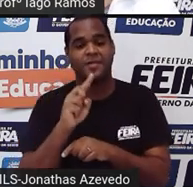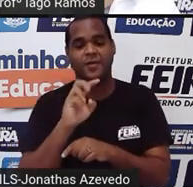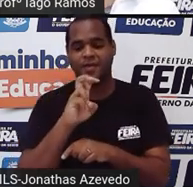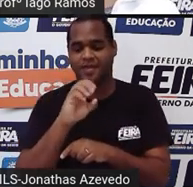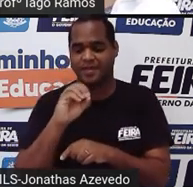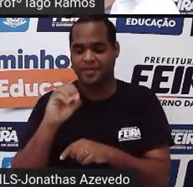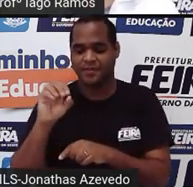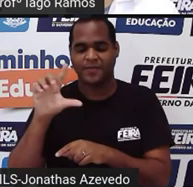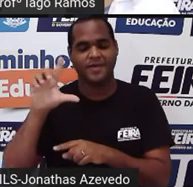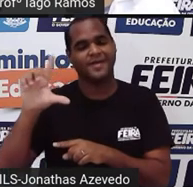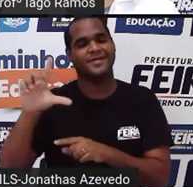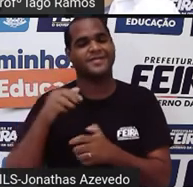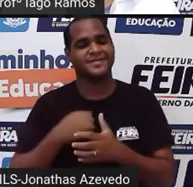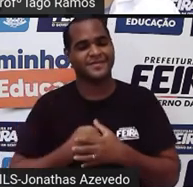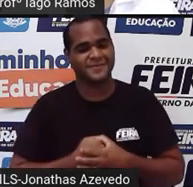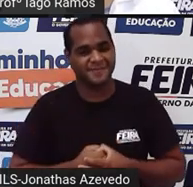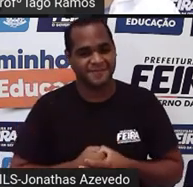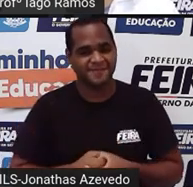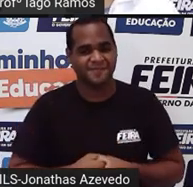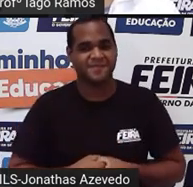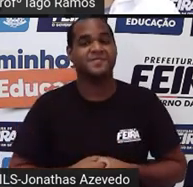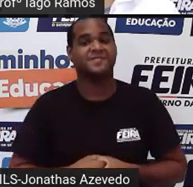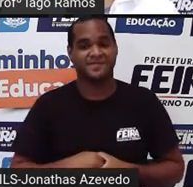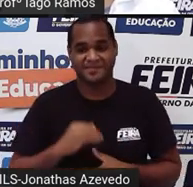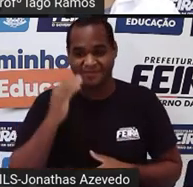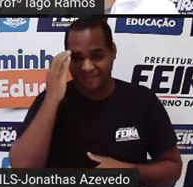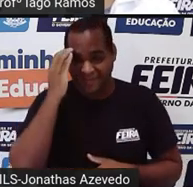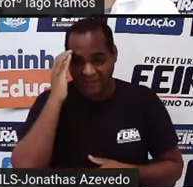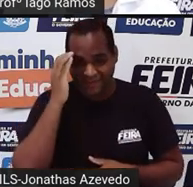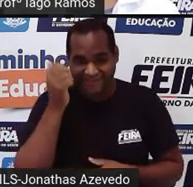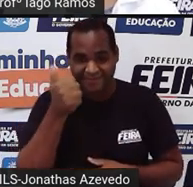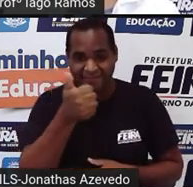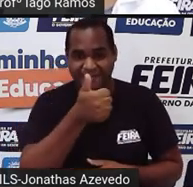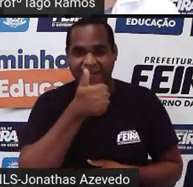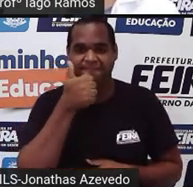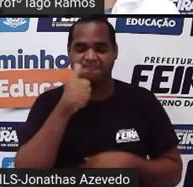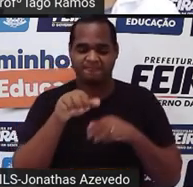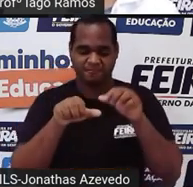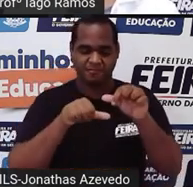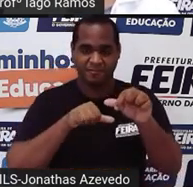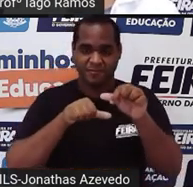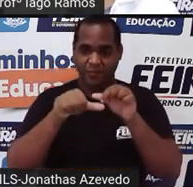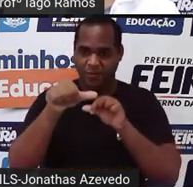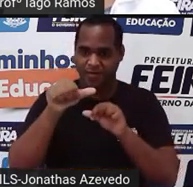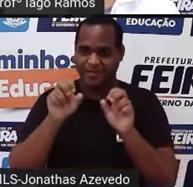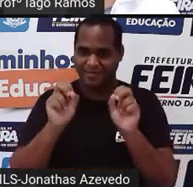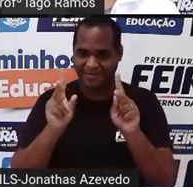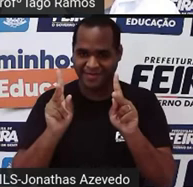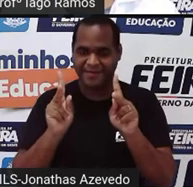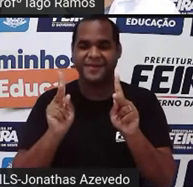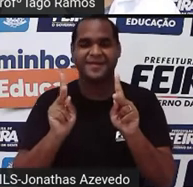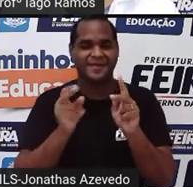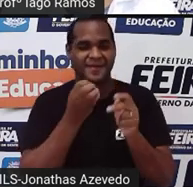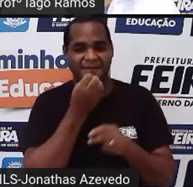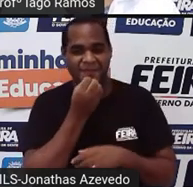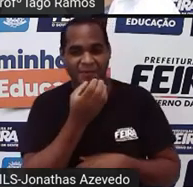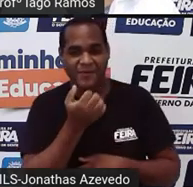.500 litros, tá bom? Então fizemos essa transformaçãozinha aí, tá?